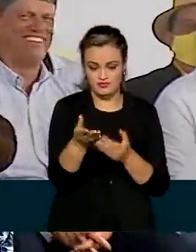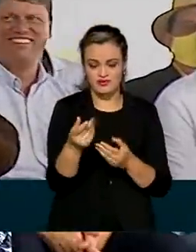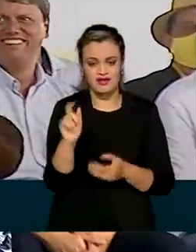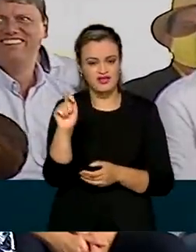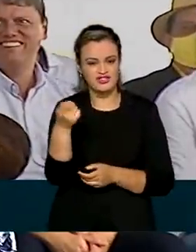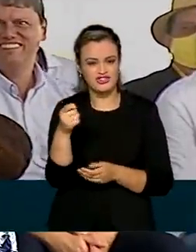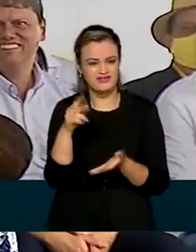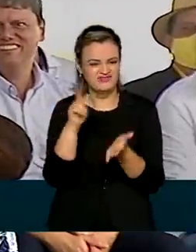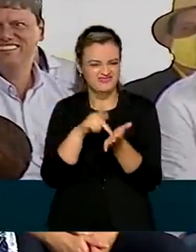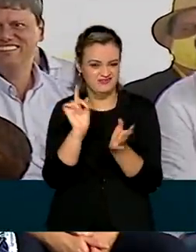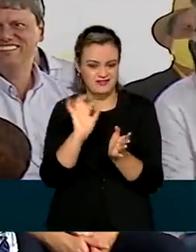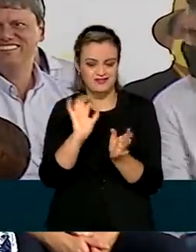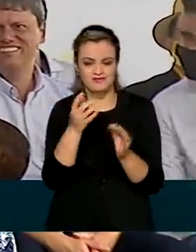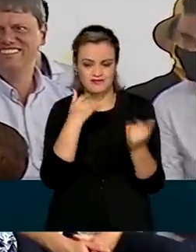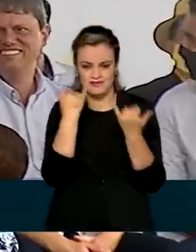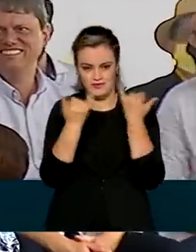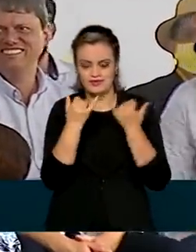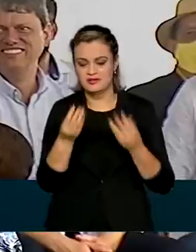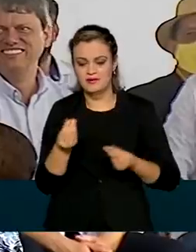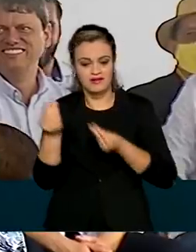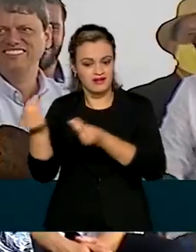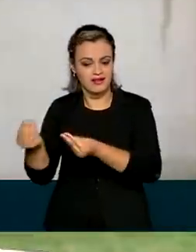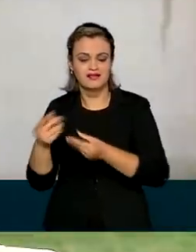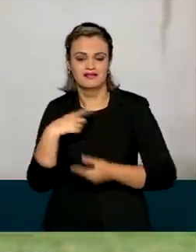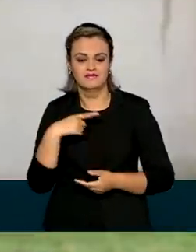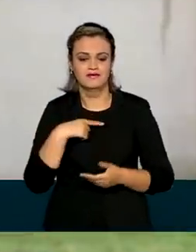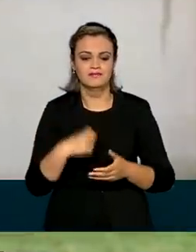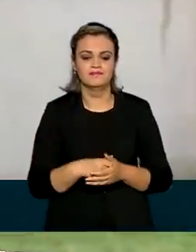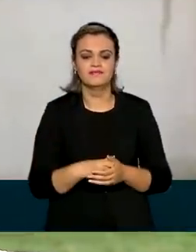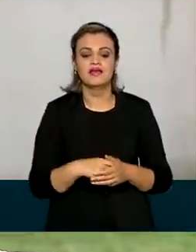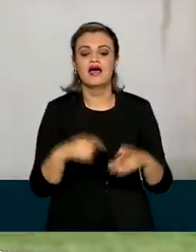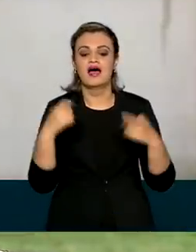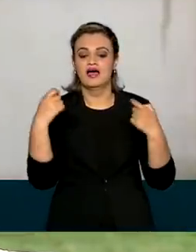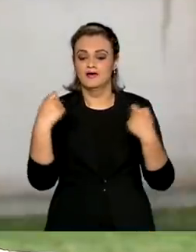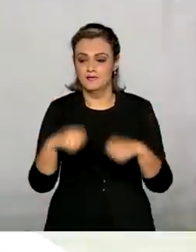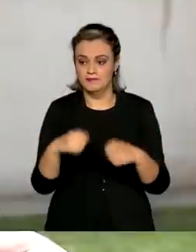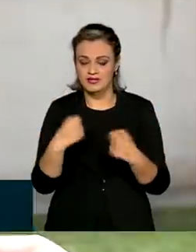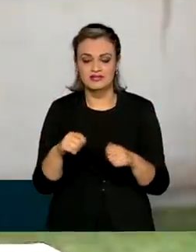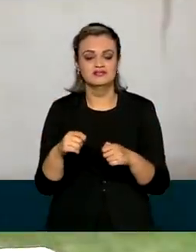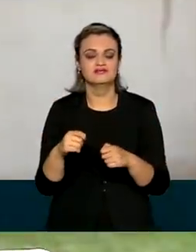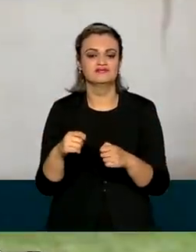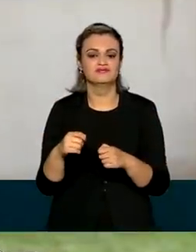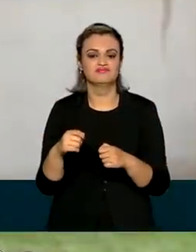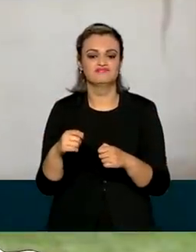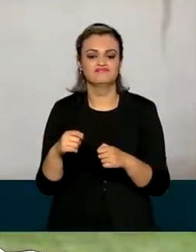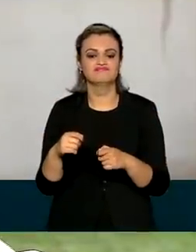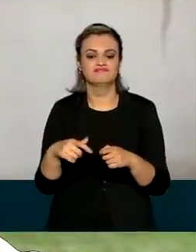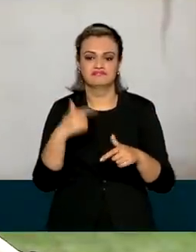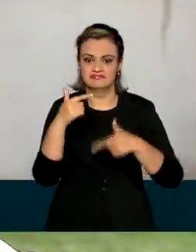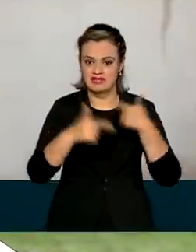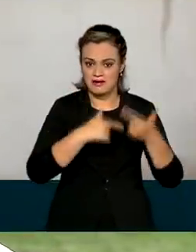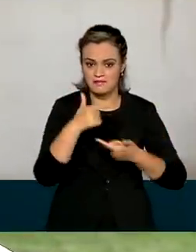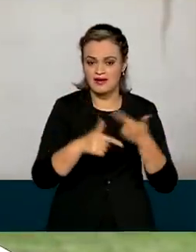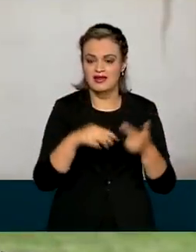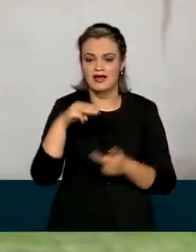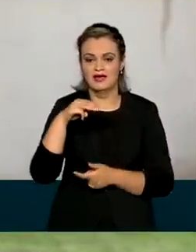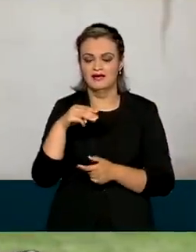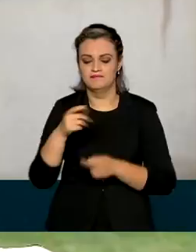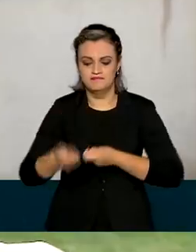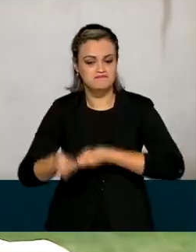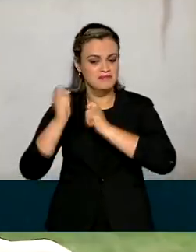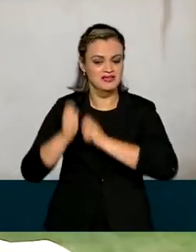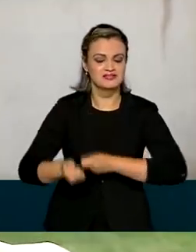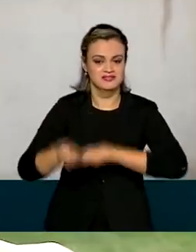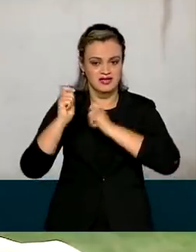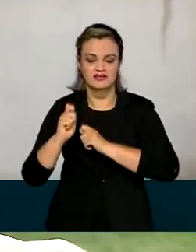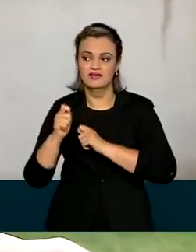as chaves nas mãos do presidente Jair Bolsonaro. Eu dependo muito do marisco. Posso continuar trabalhando com o marisco, sendo